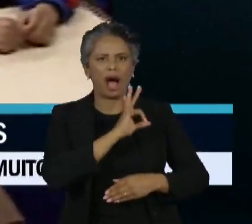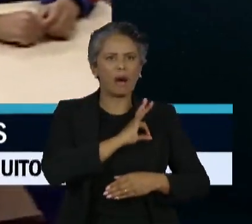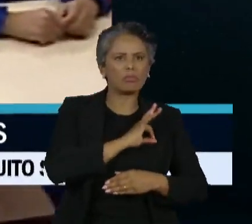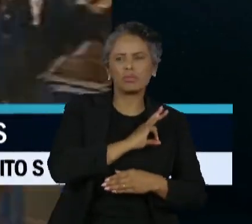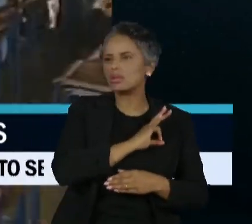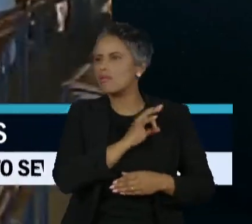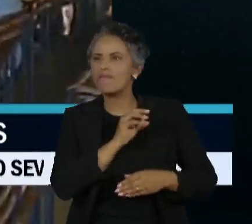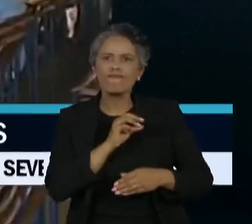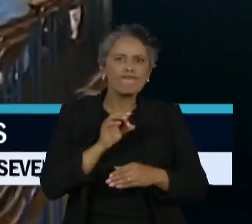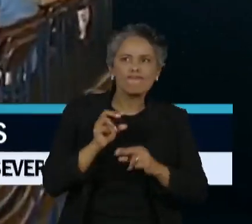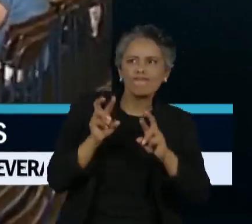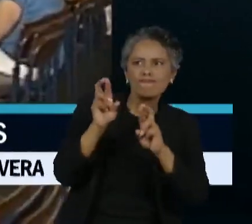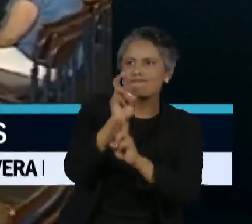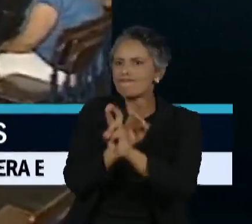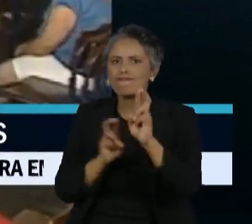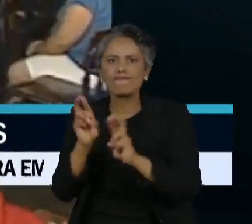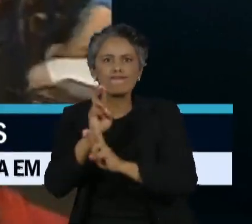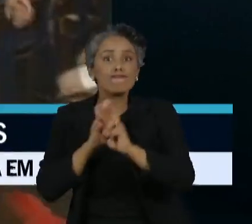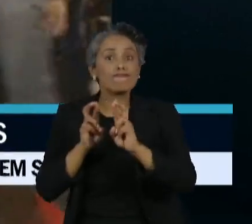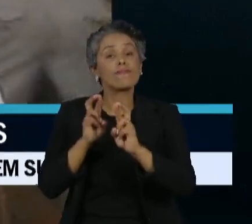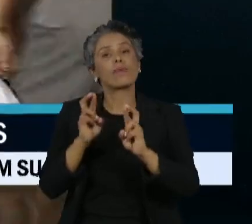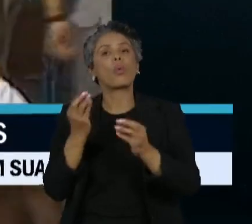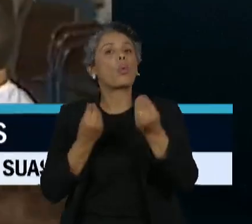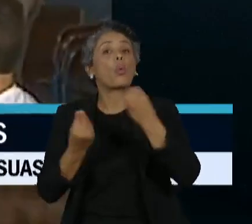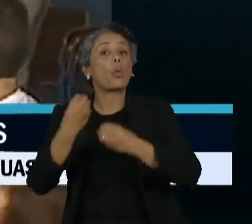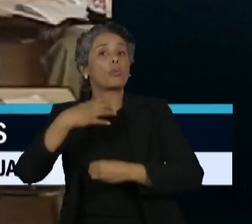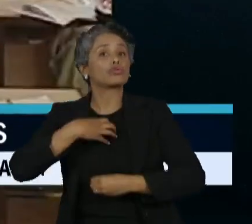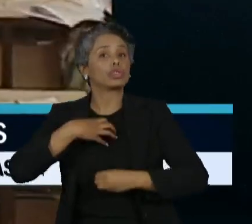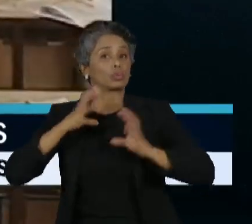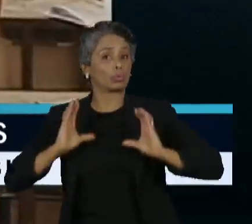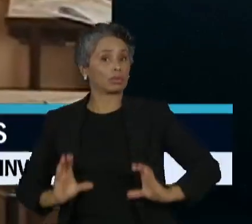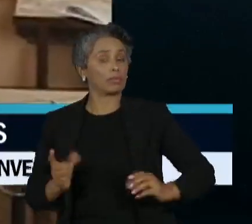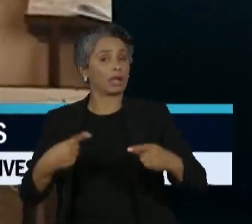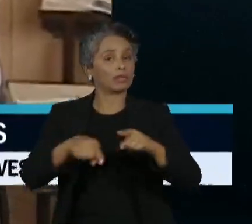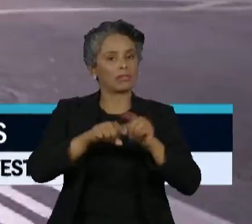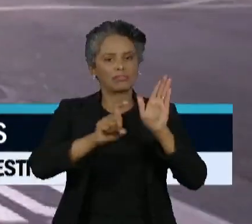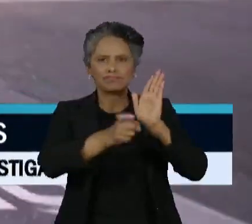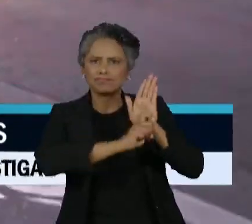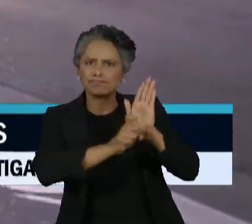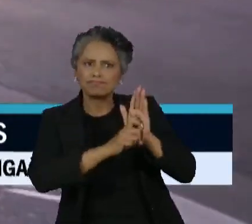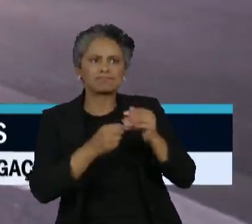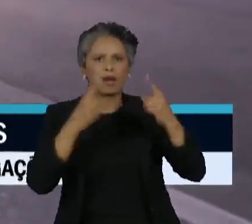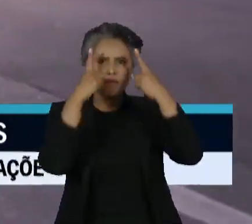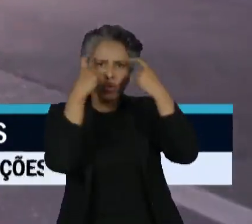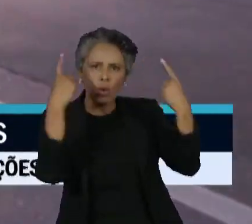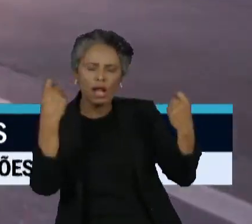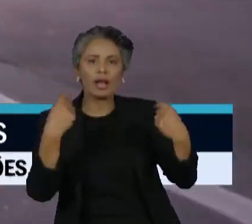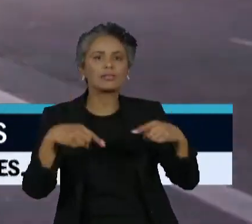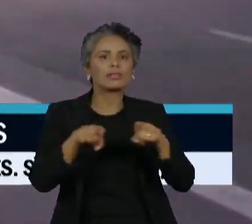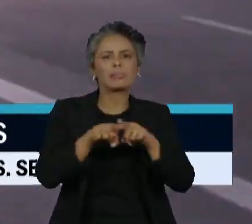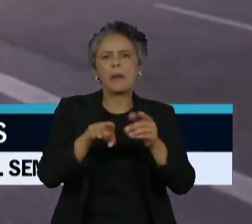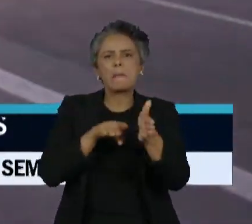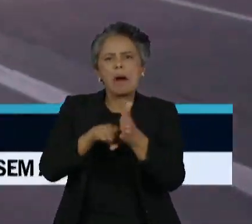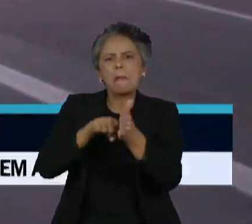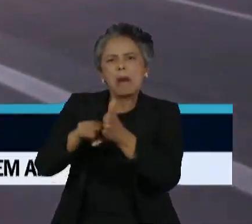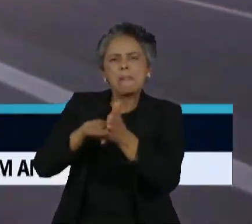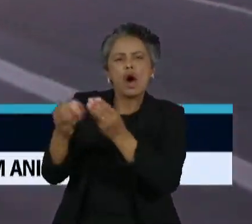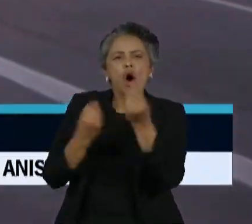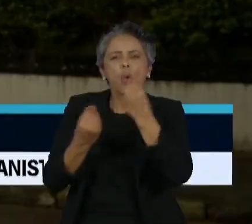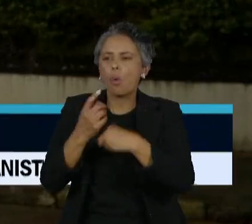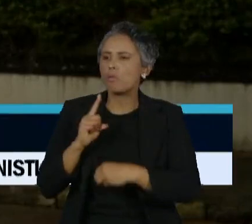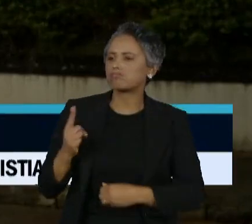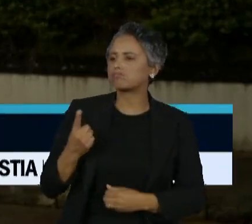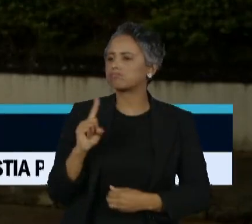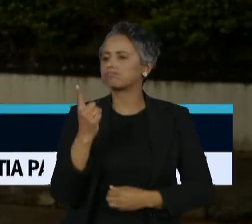própria escola, como o Programa Educacional de Resistência às Drogas e à Violência, até experiências com abordagens nas